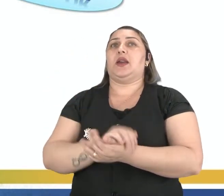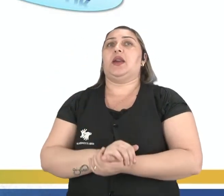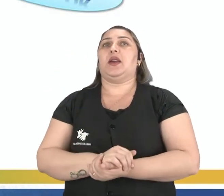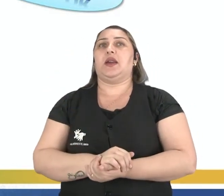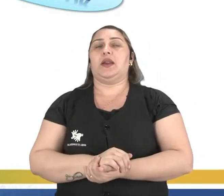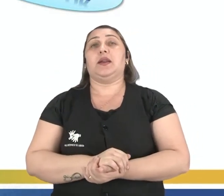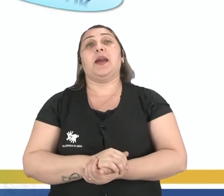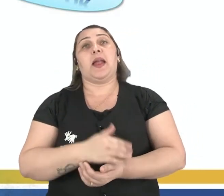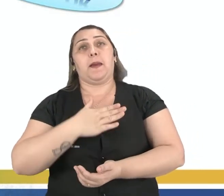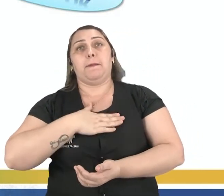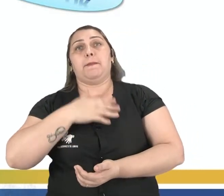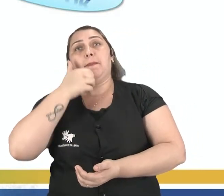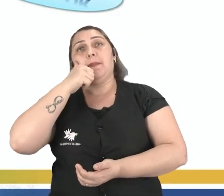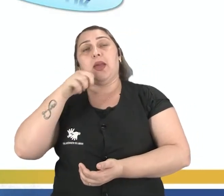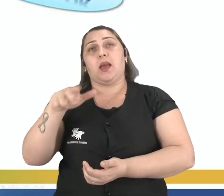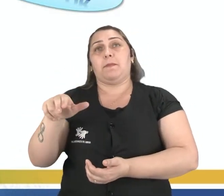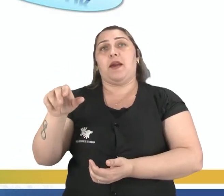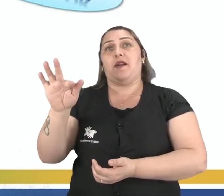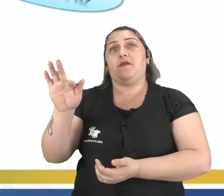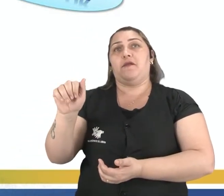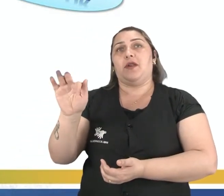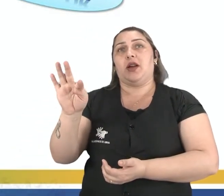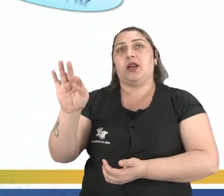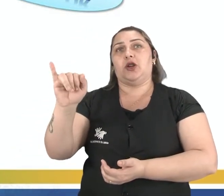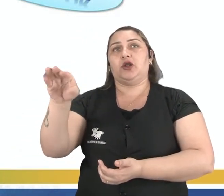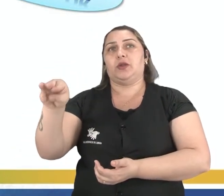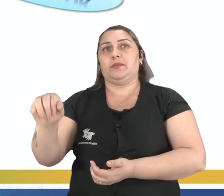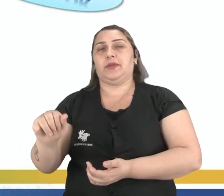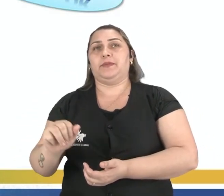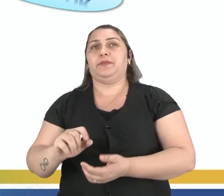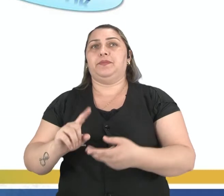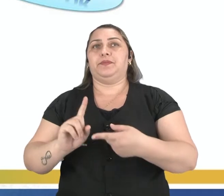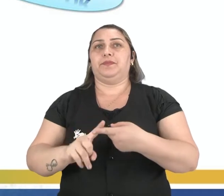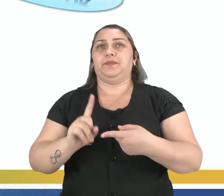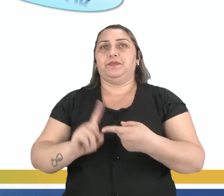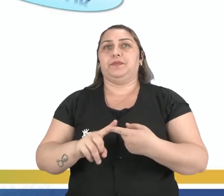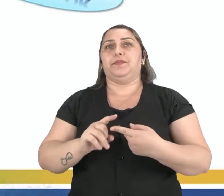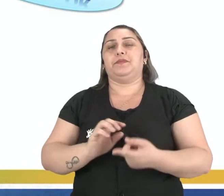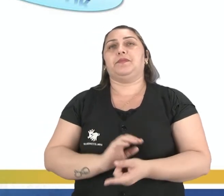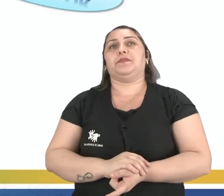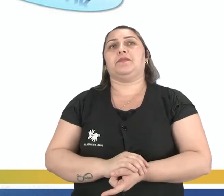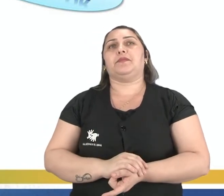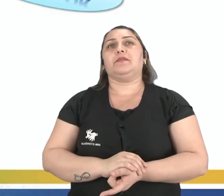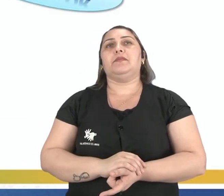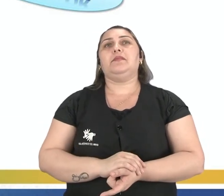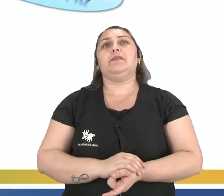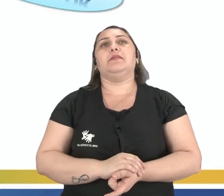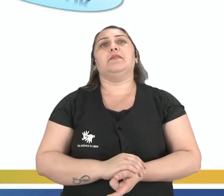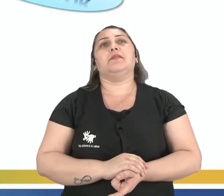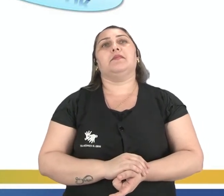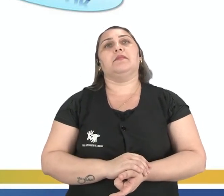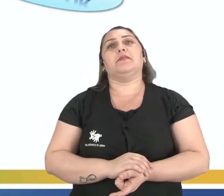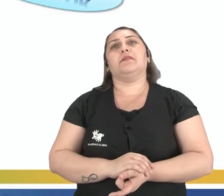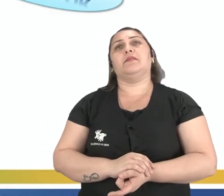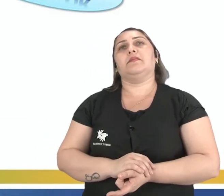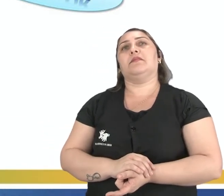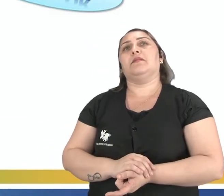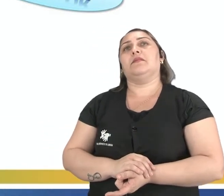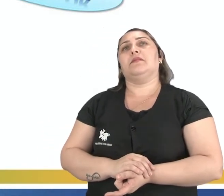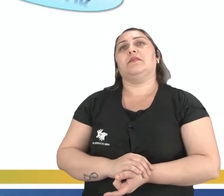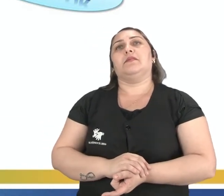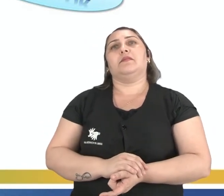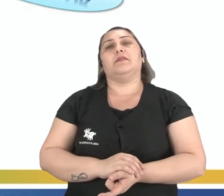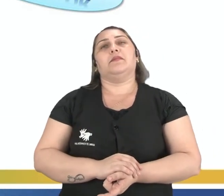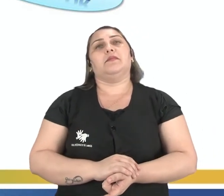é Marian e o nome da minha irmã é Fátima. Mais um. I don't eat fish, beef, chicken.